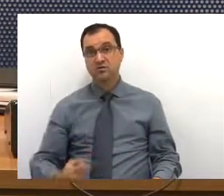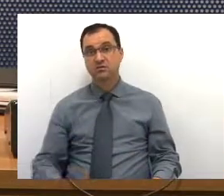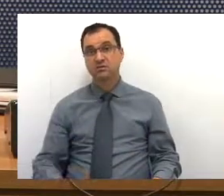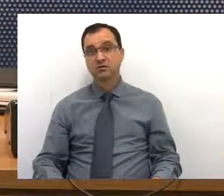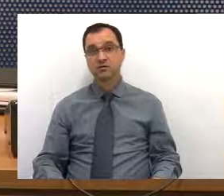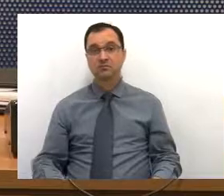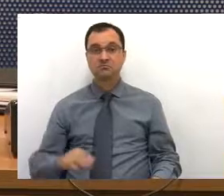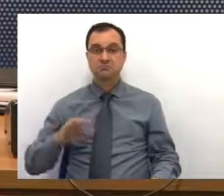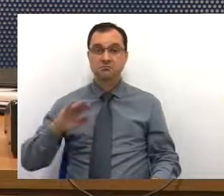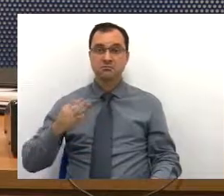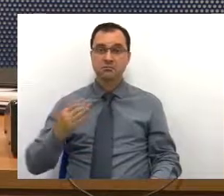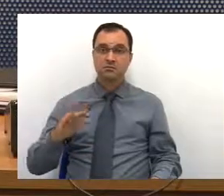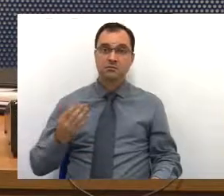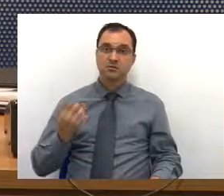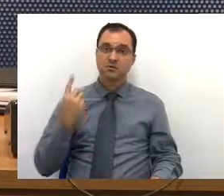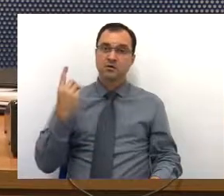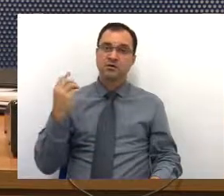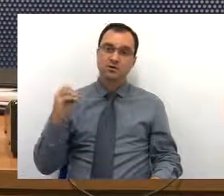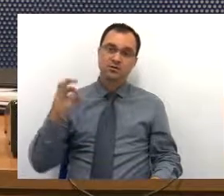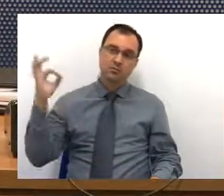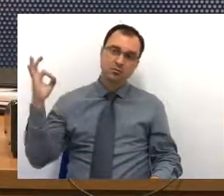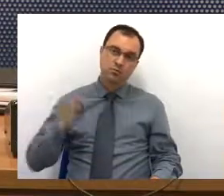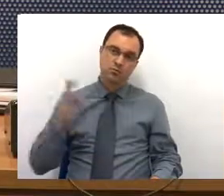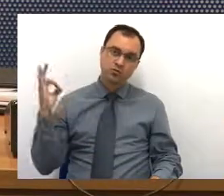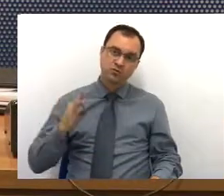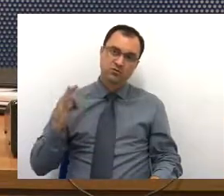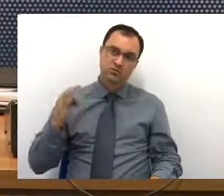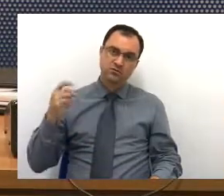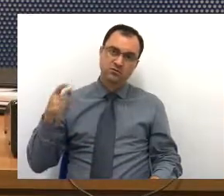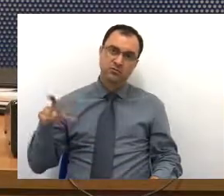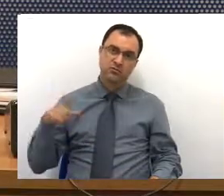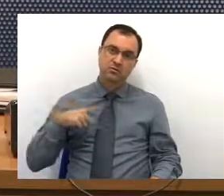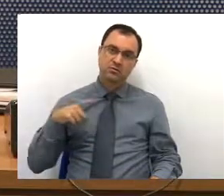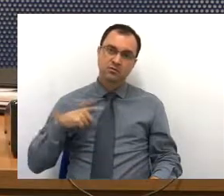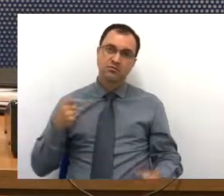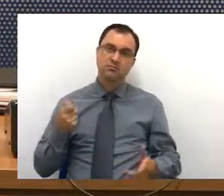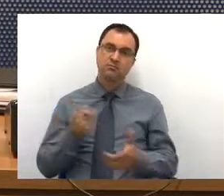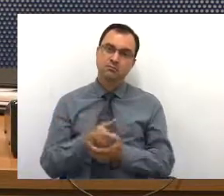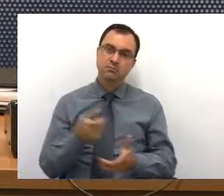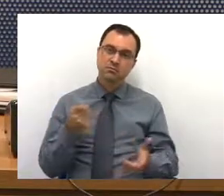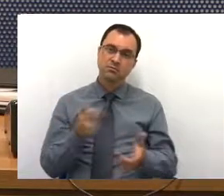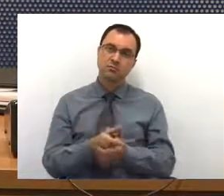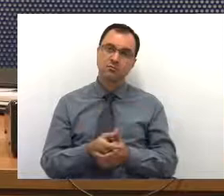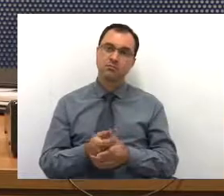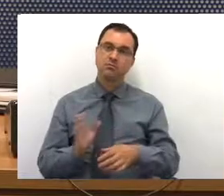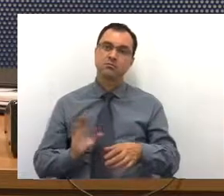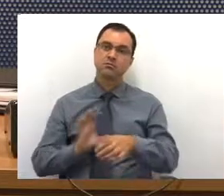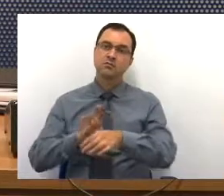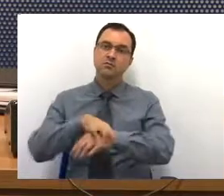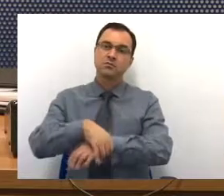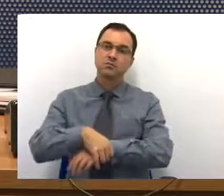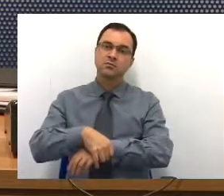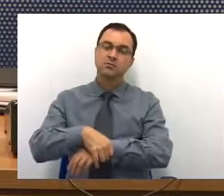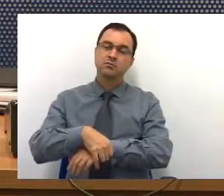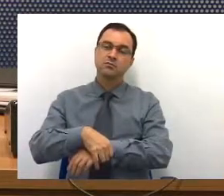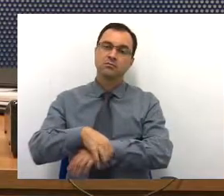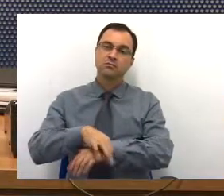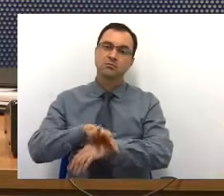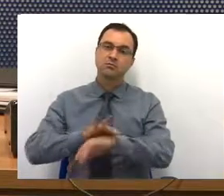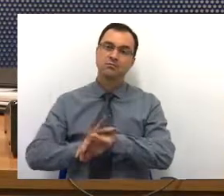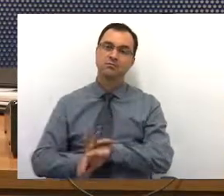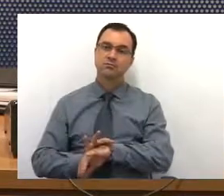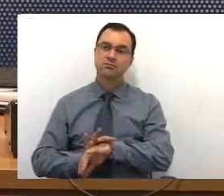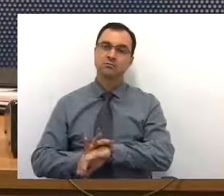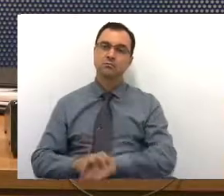mais ou menos 10% disso, nós estamos gastando com um mandato de segurança, Nelson.